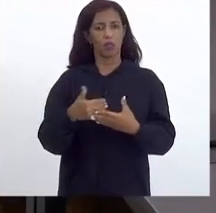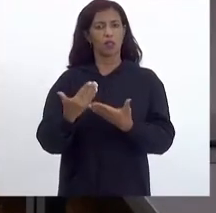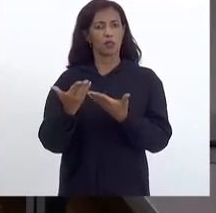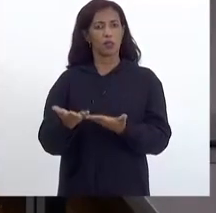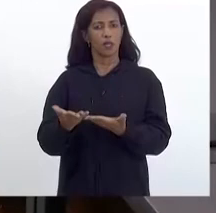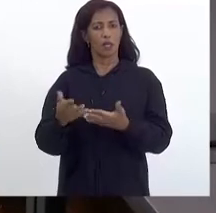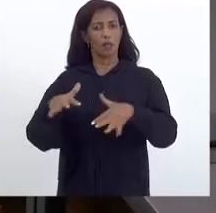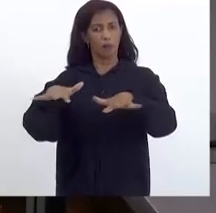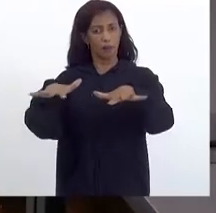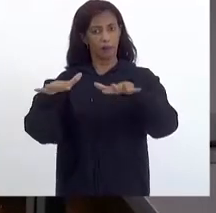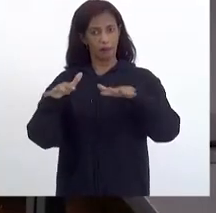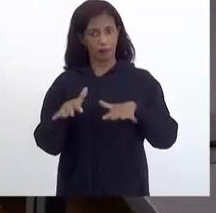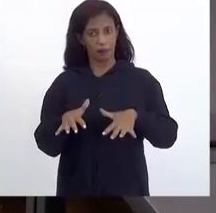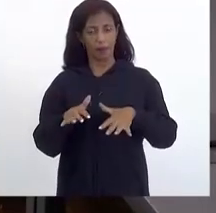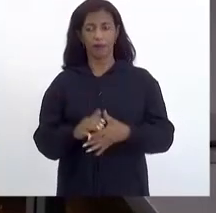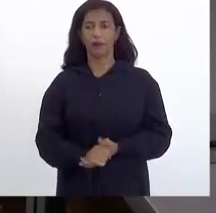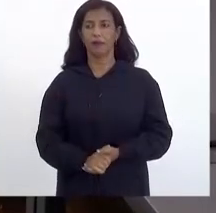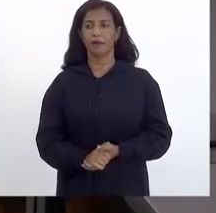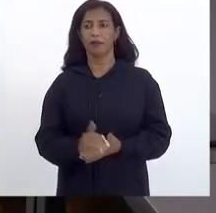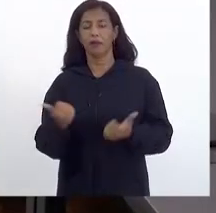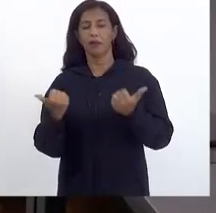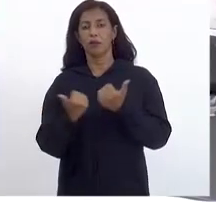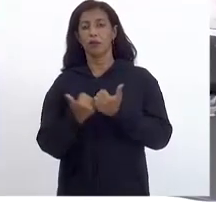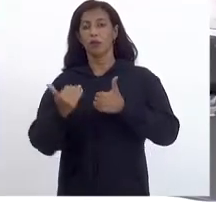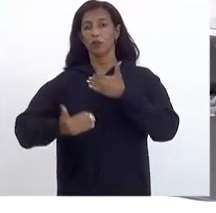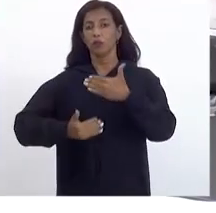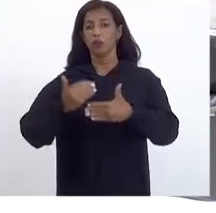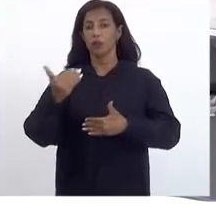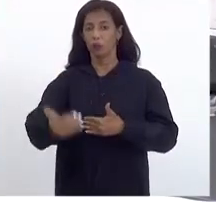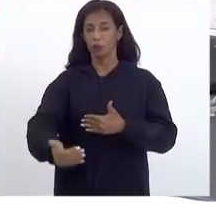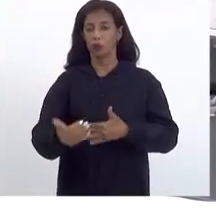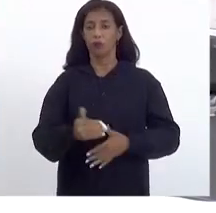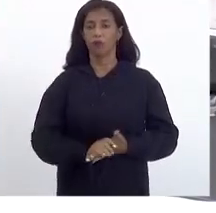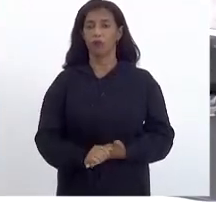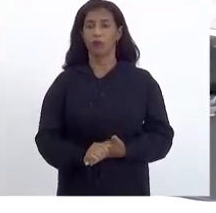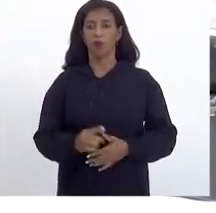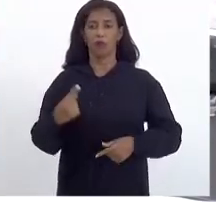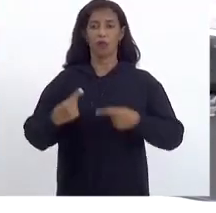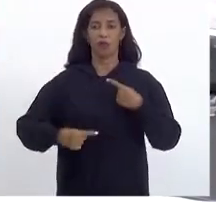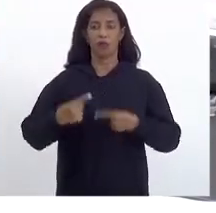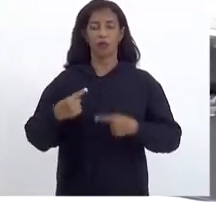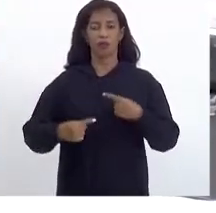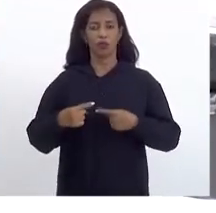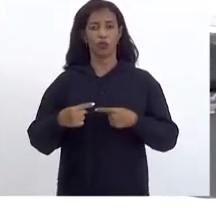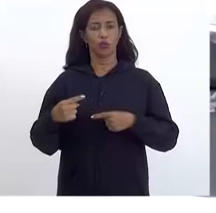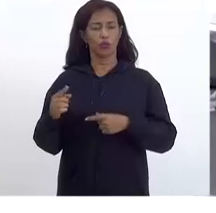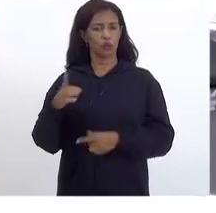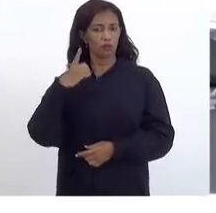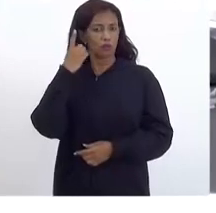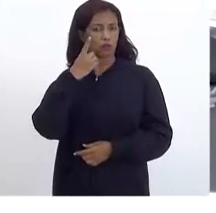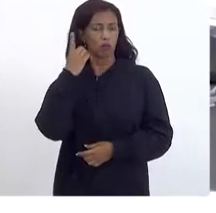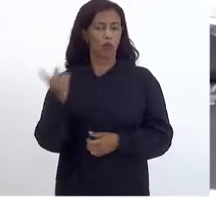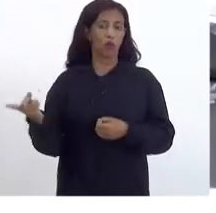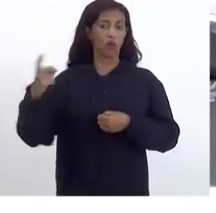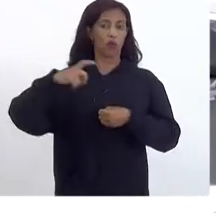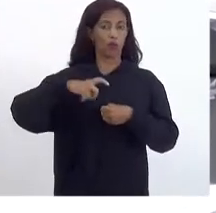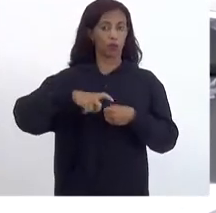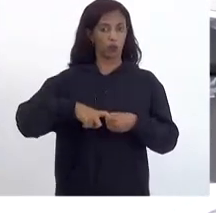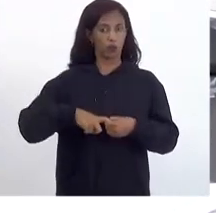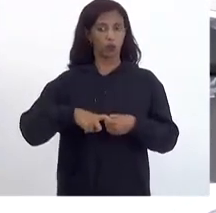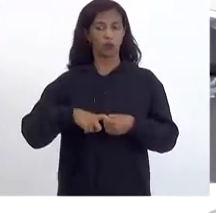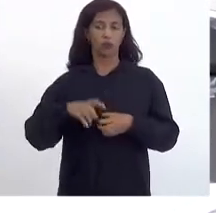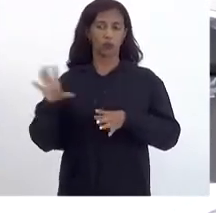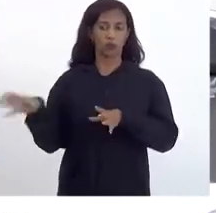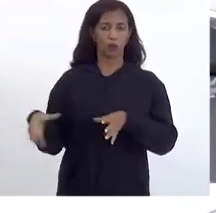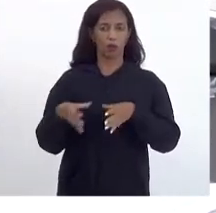duas sessões plenárias subsequentes da discussão pelos seus deputados, retornando em